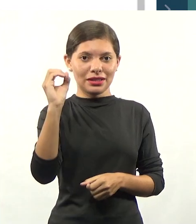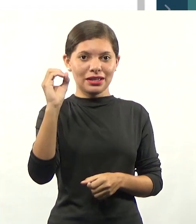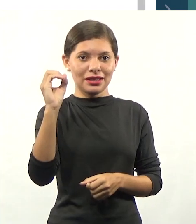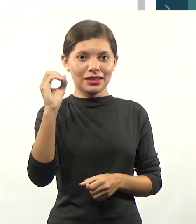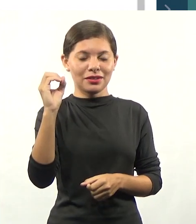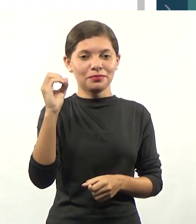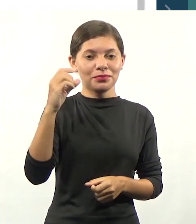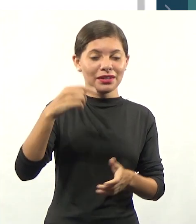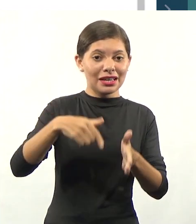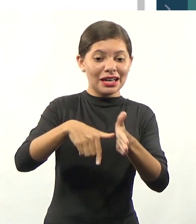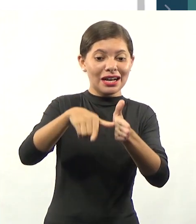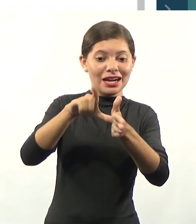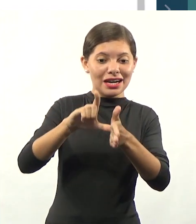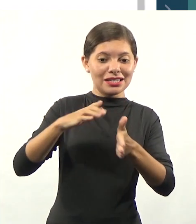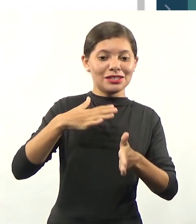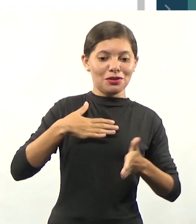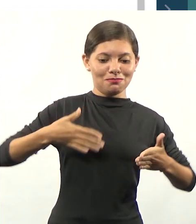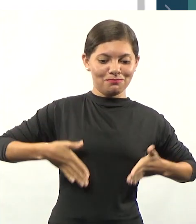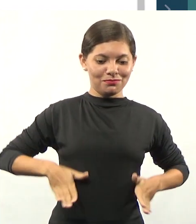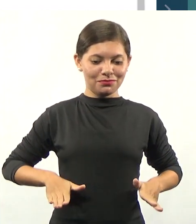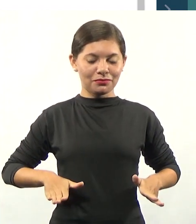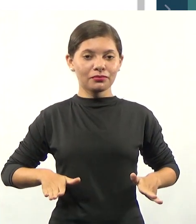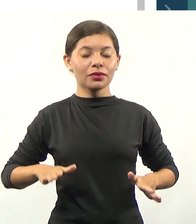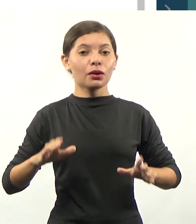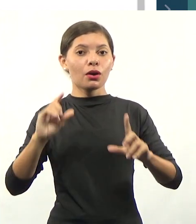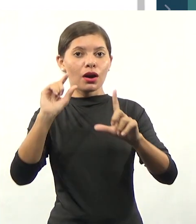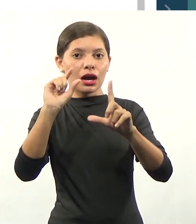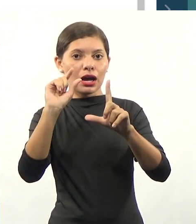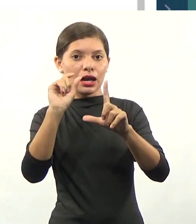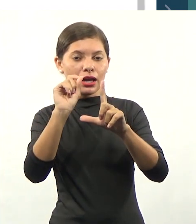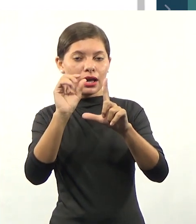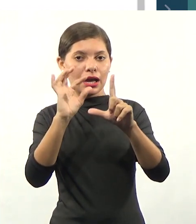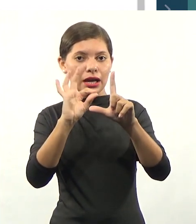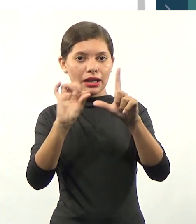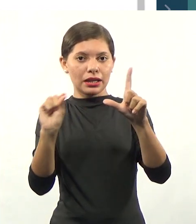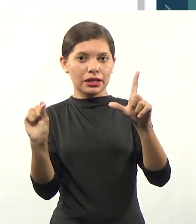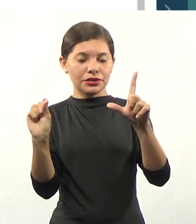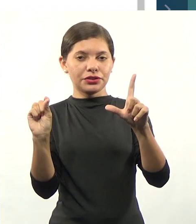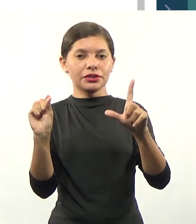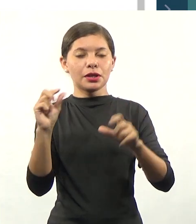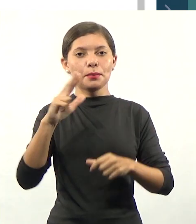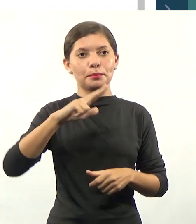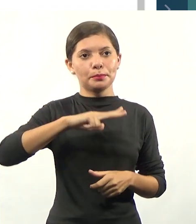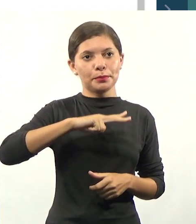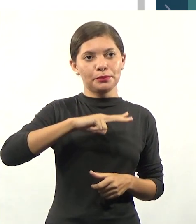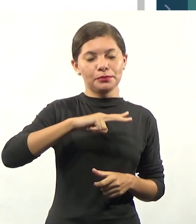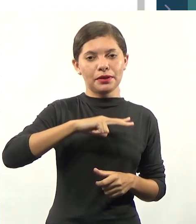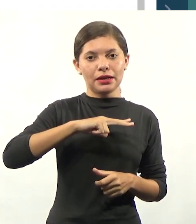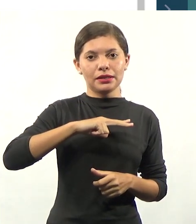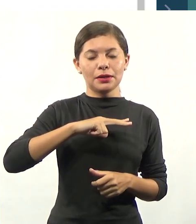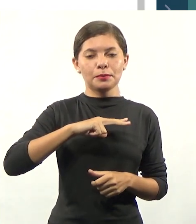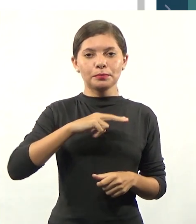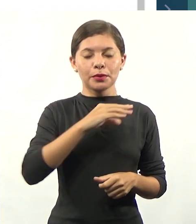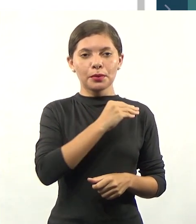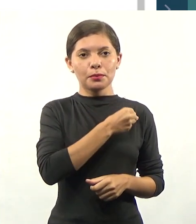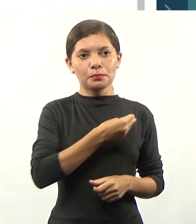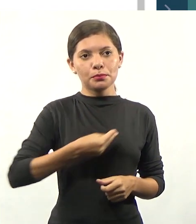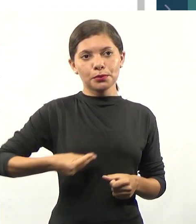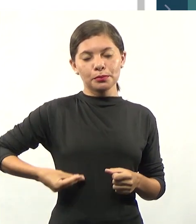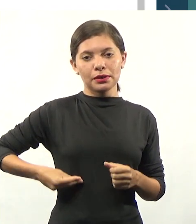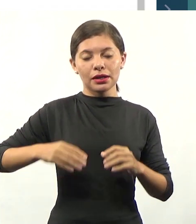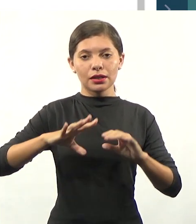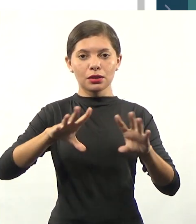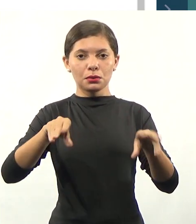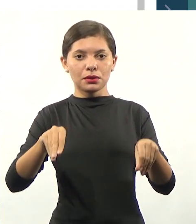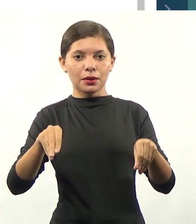legenda, né, azul é a rede privada, vermelho é a rede pública e verde é o total. Então, lá em 1980, a gente tinha um